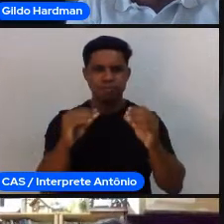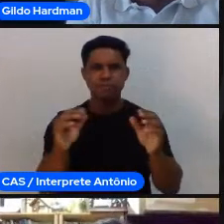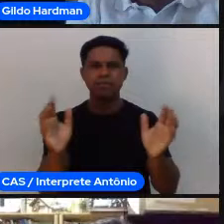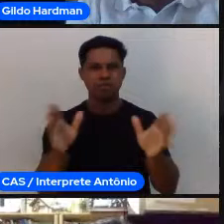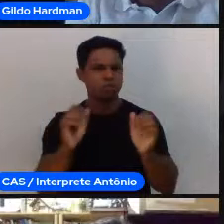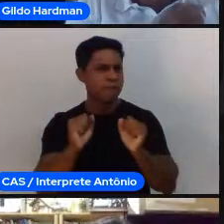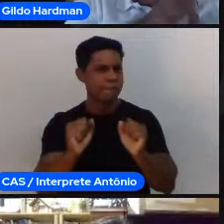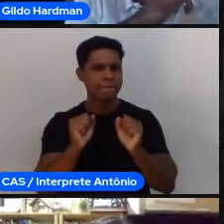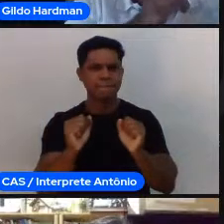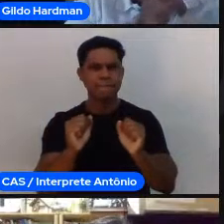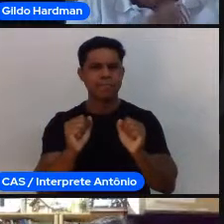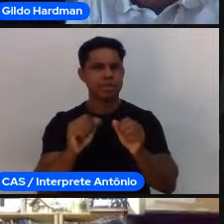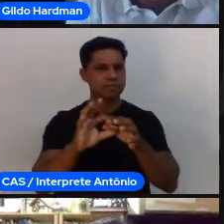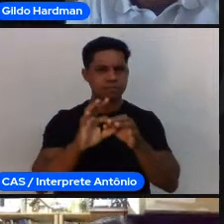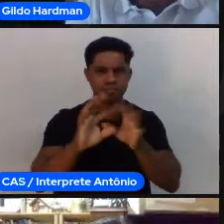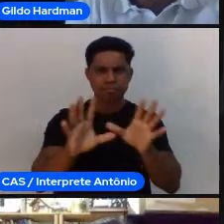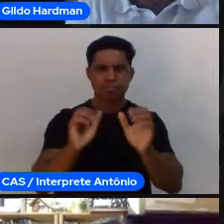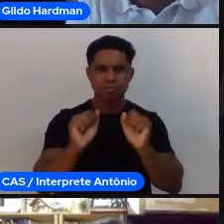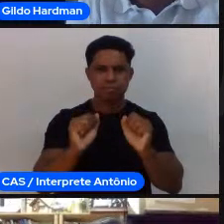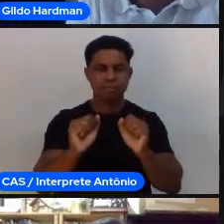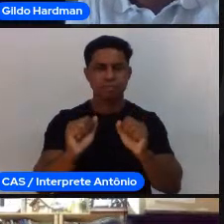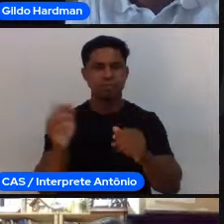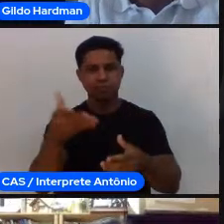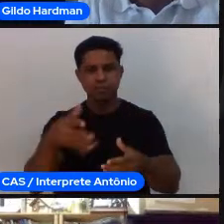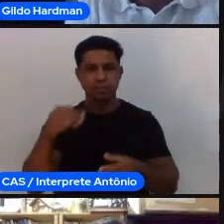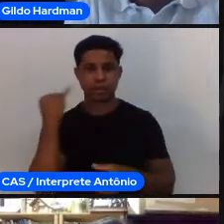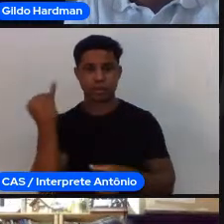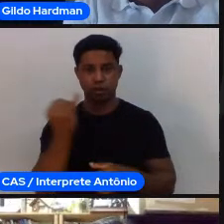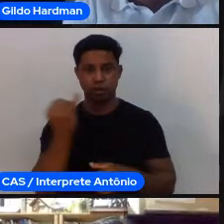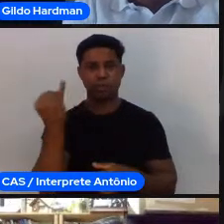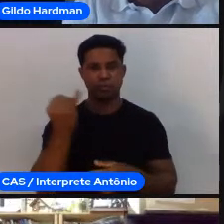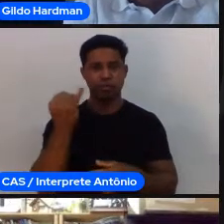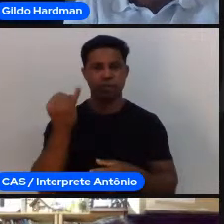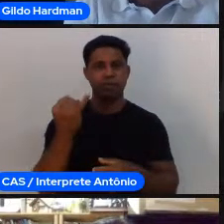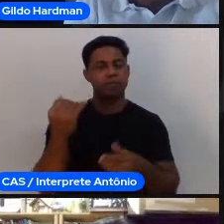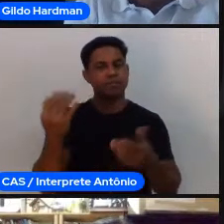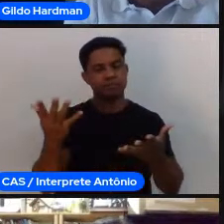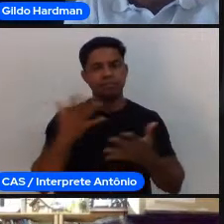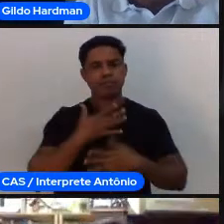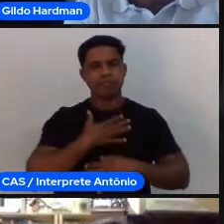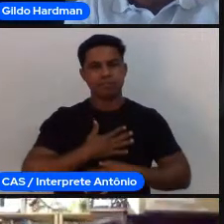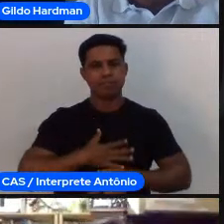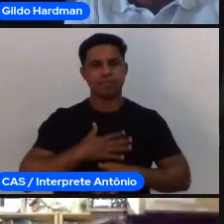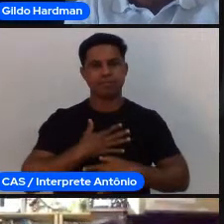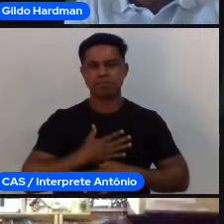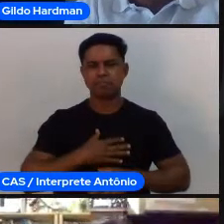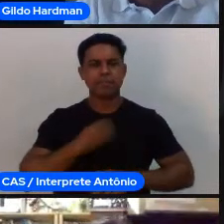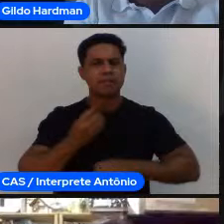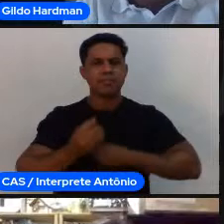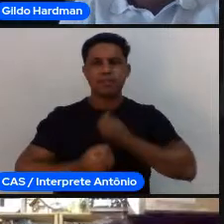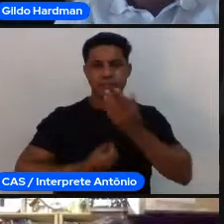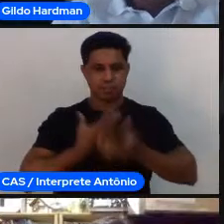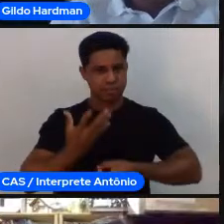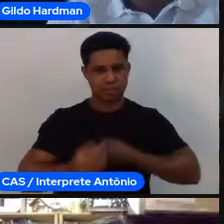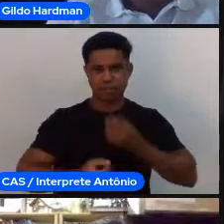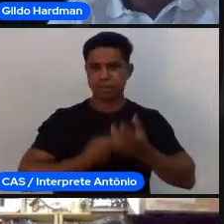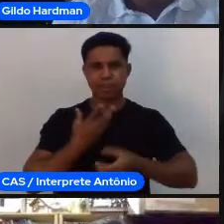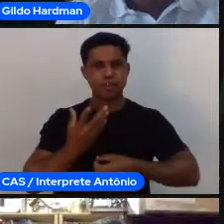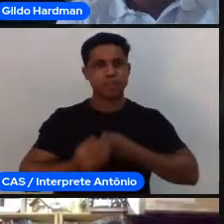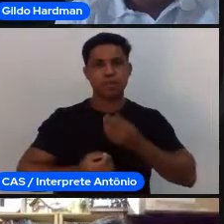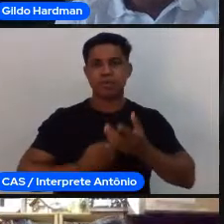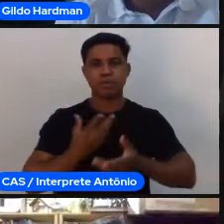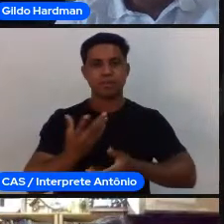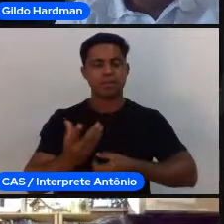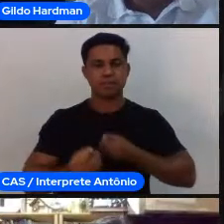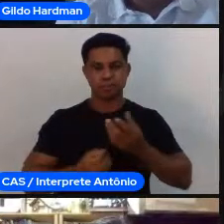aqui entre pares, é muito importante que a gente se sinta à vontade para expressar as coisas que a gente pensa, as nossas dúvidas,